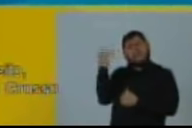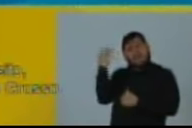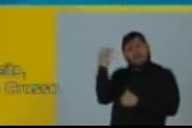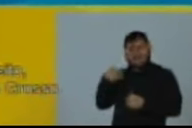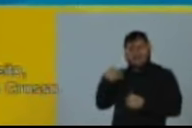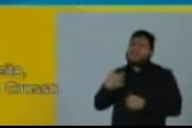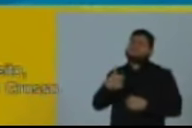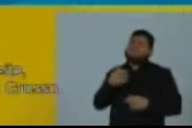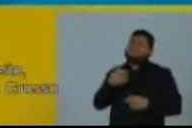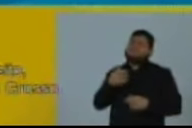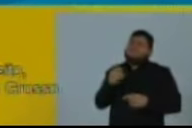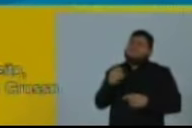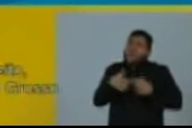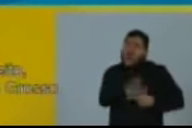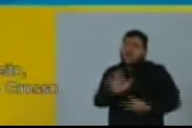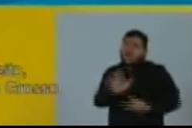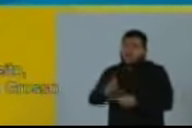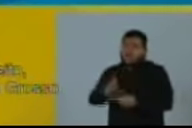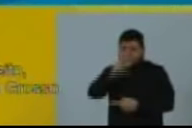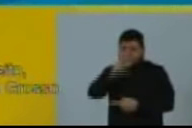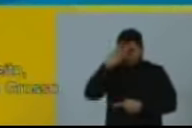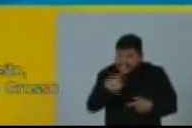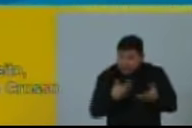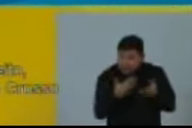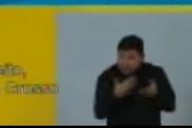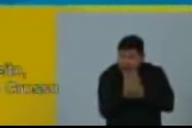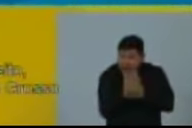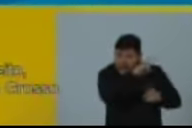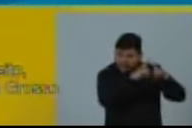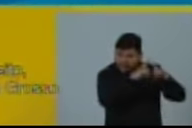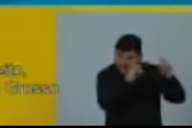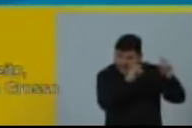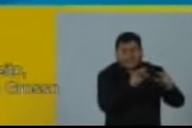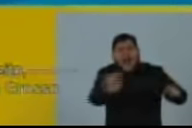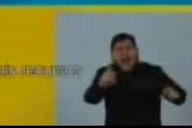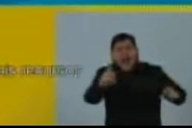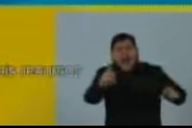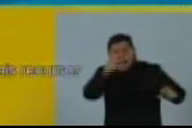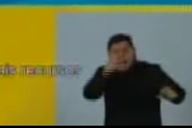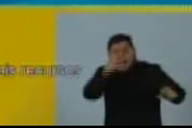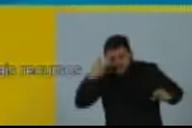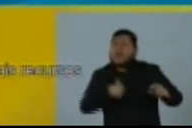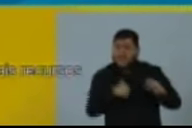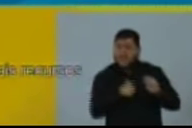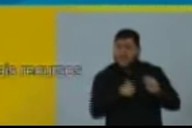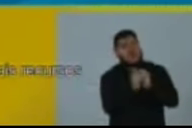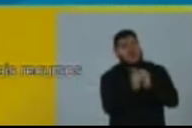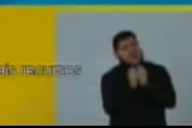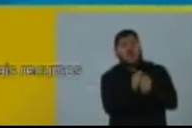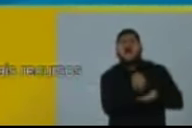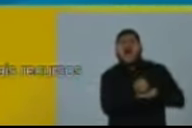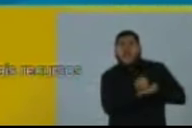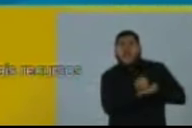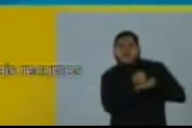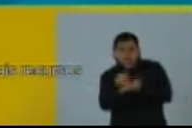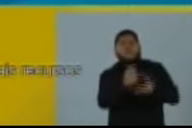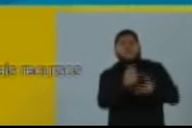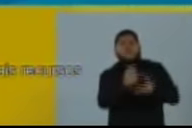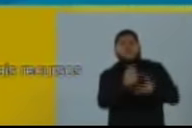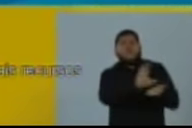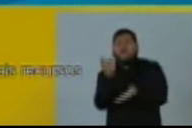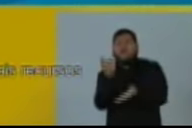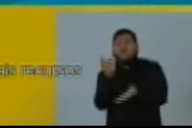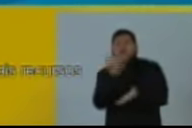em Brasília, cada prefeito, cada cidadão, cada cidadã de Mato Grosso terá um grande parceiro na busca por mais